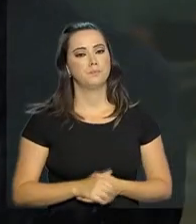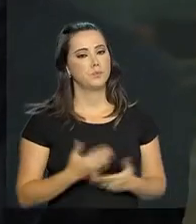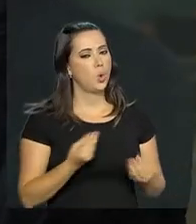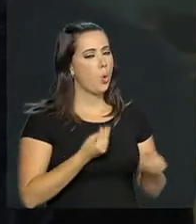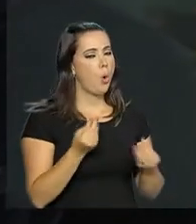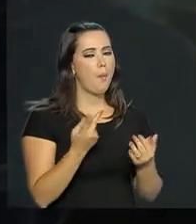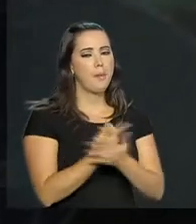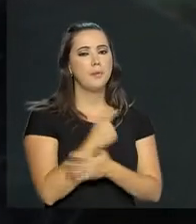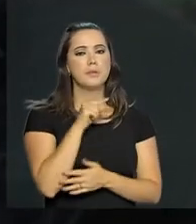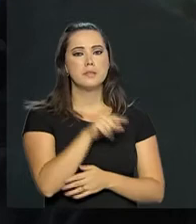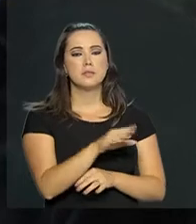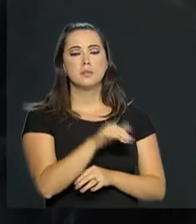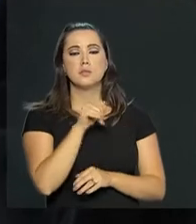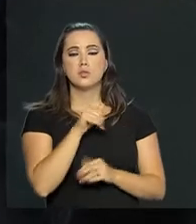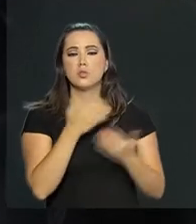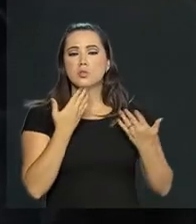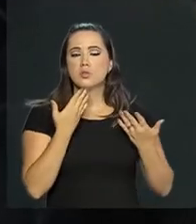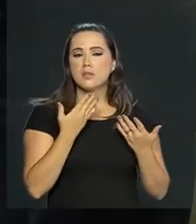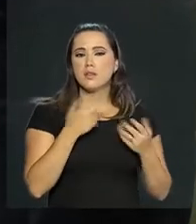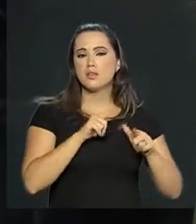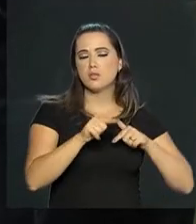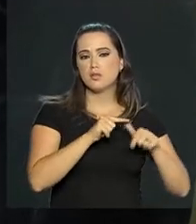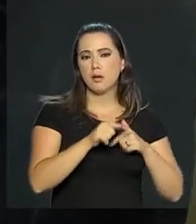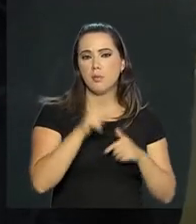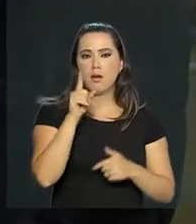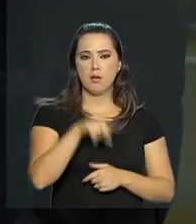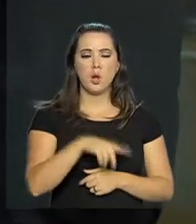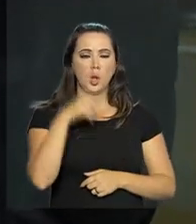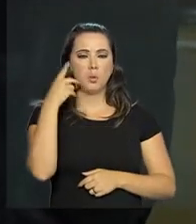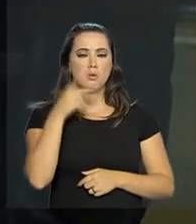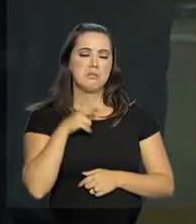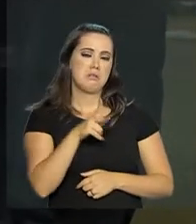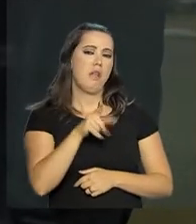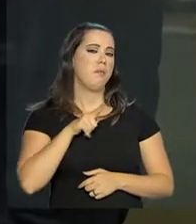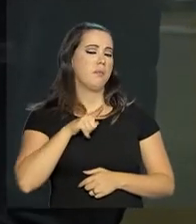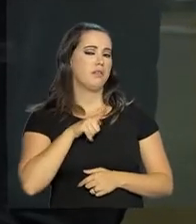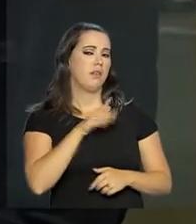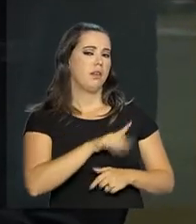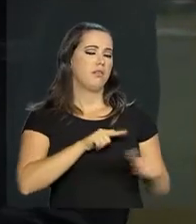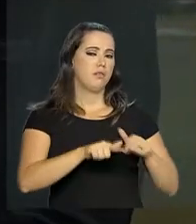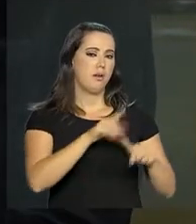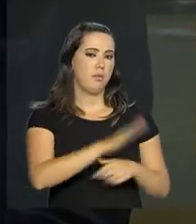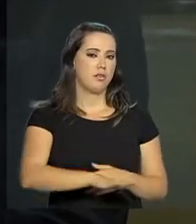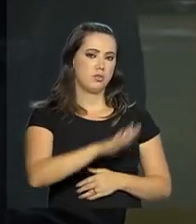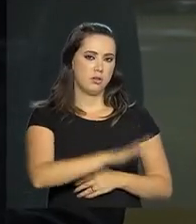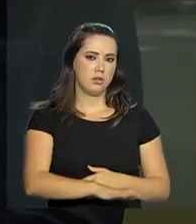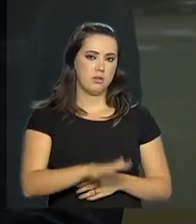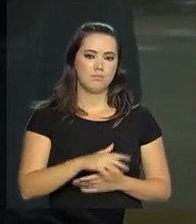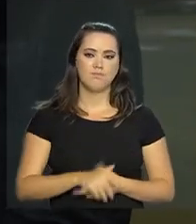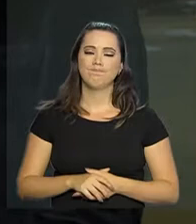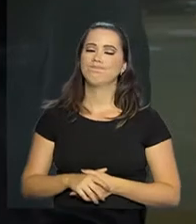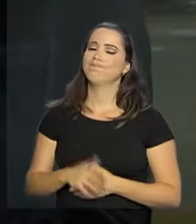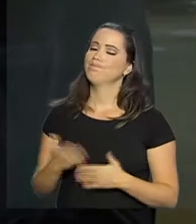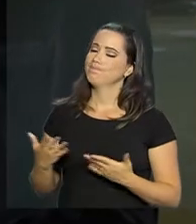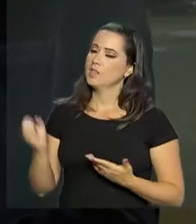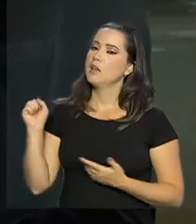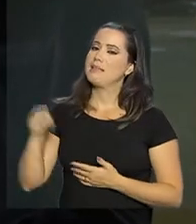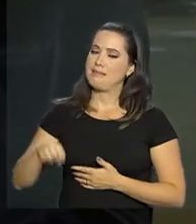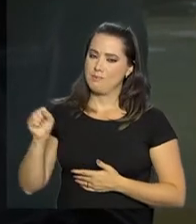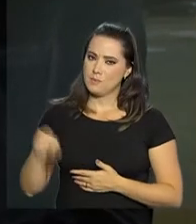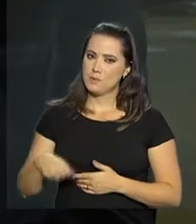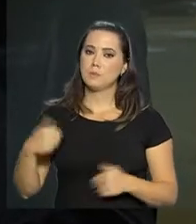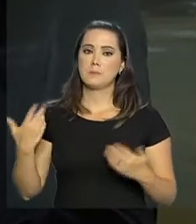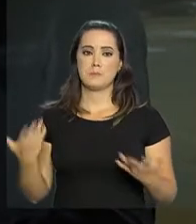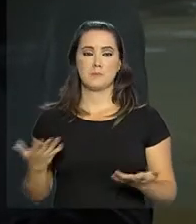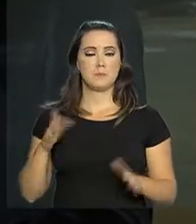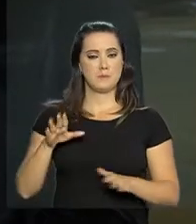essa demanda? É muito comum encontrar esse tipo de trabalho infantil no país? É muito comum, Daniele. Para